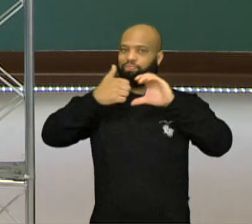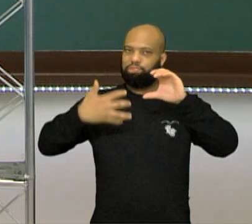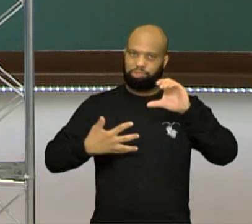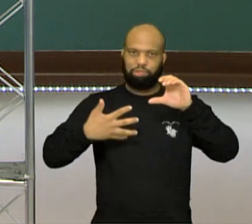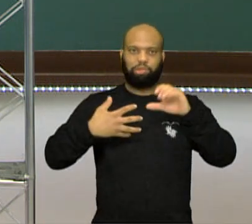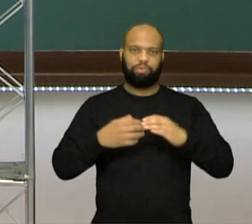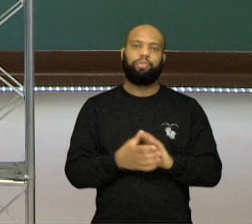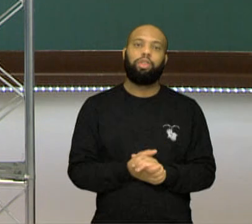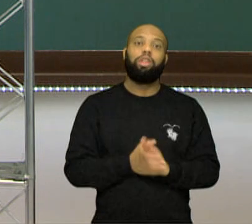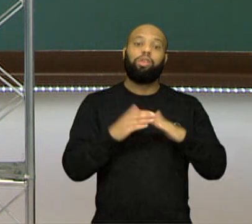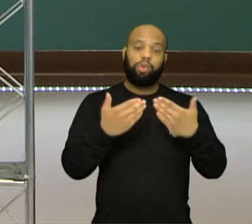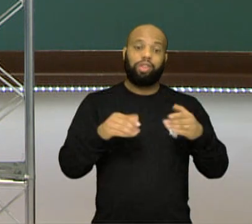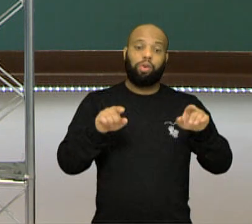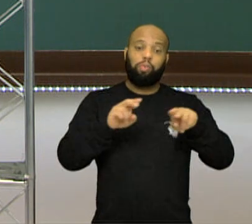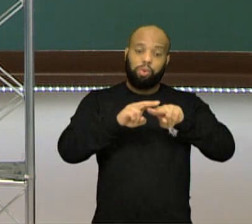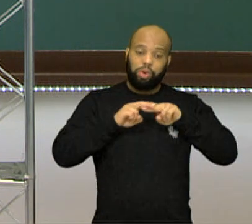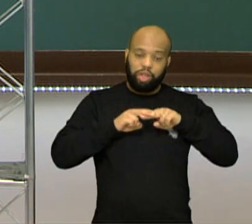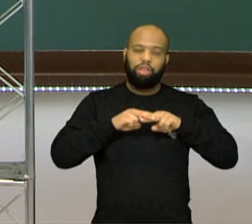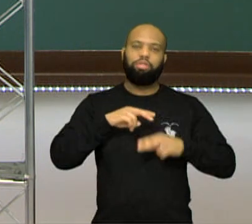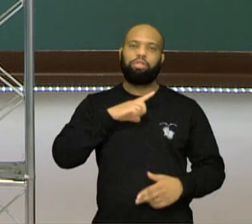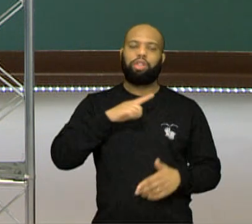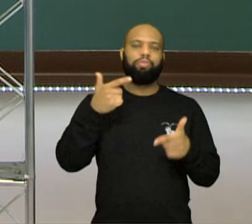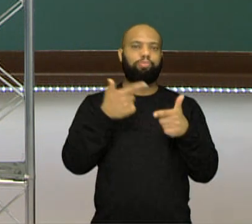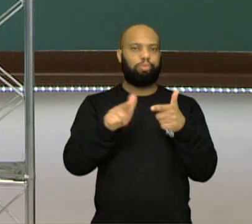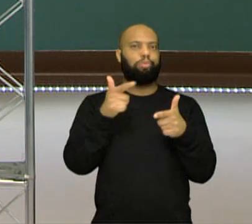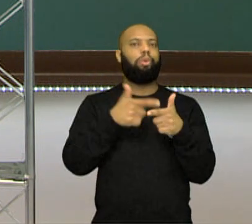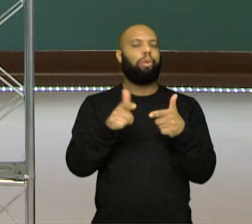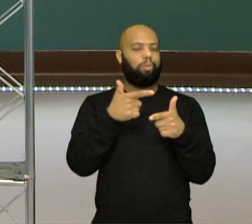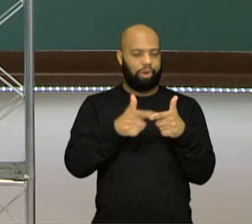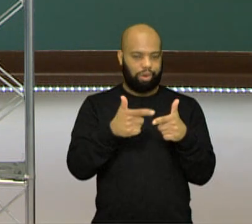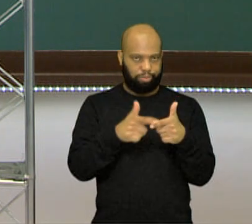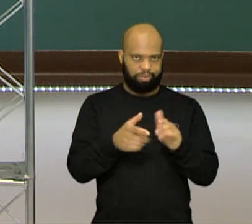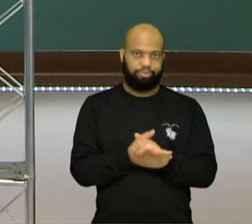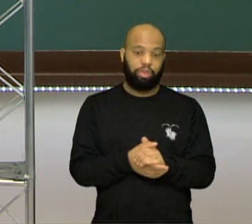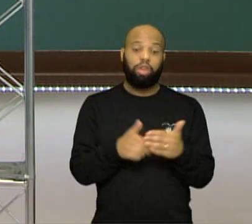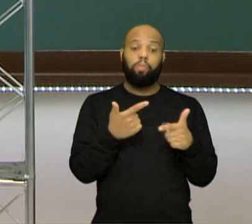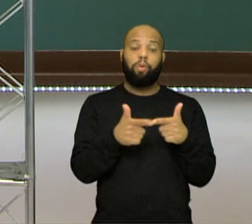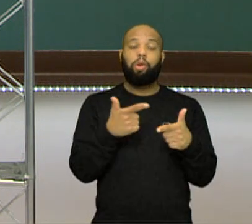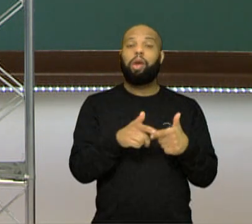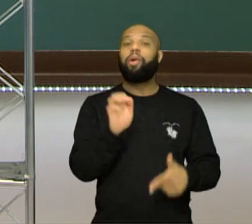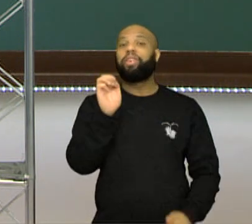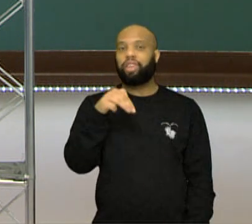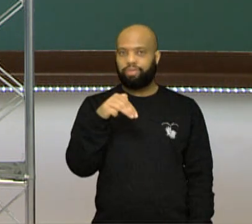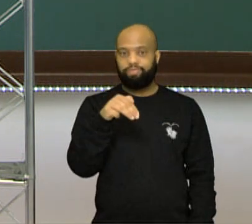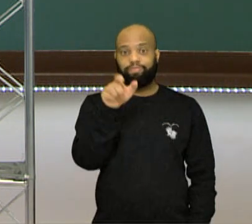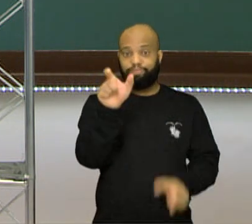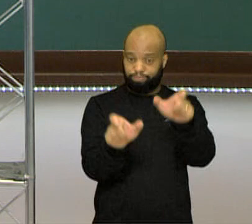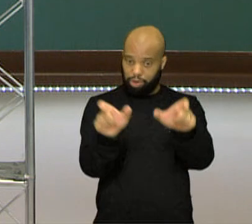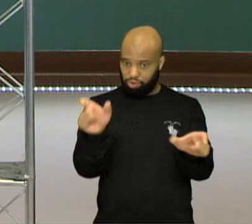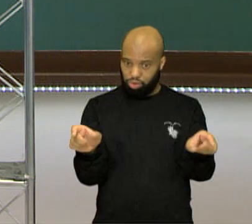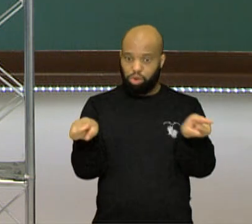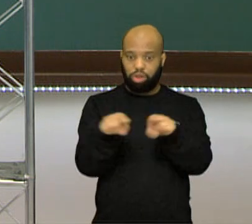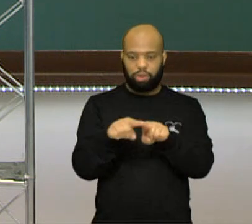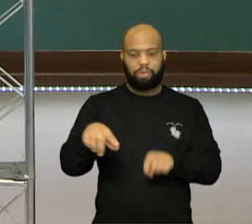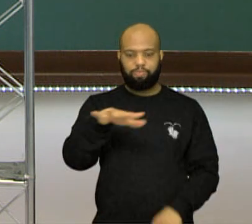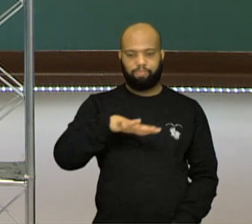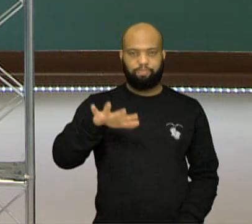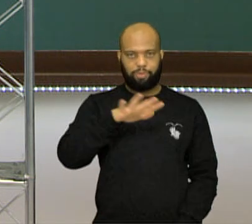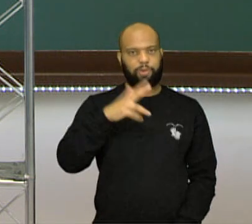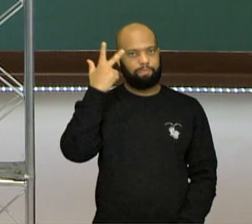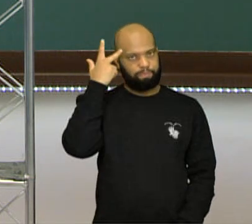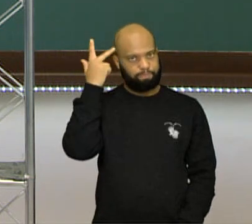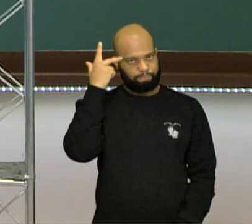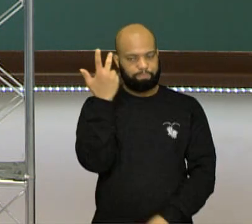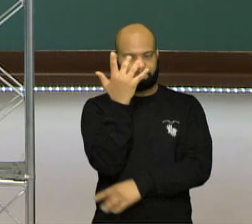naturais e que causam ali problemas, tanto para as pessoas como para o meio natural em